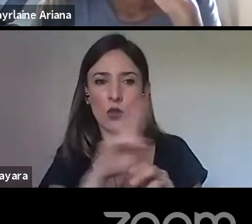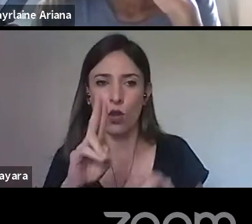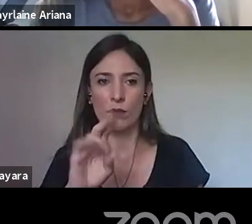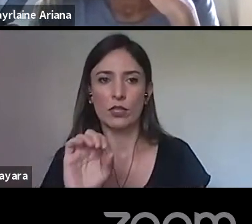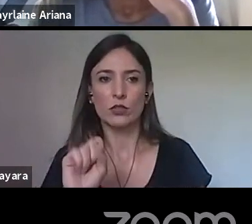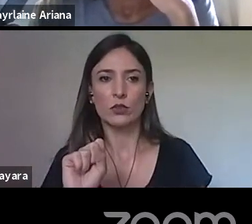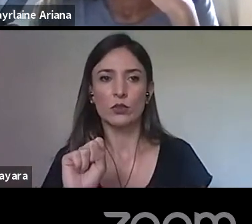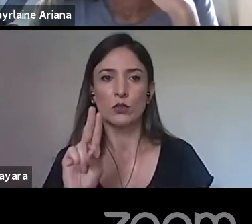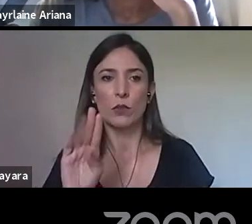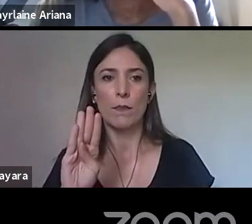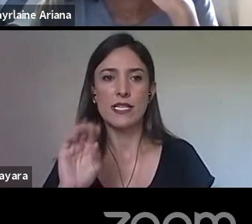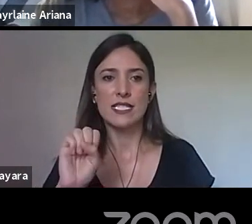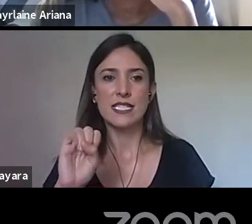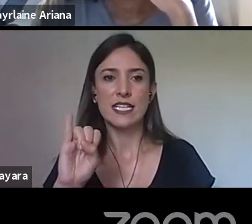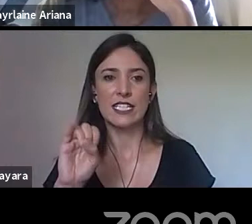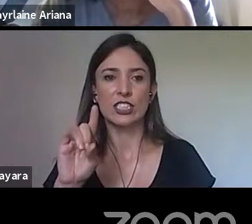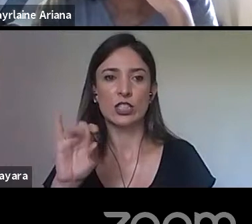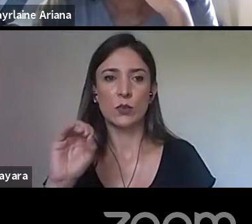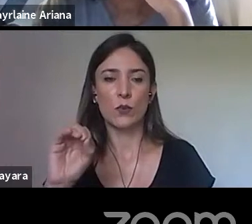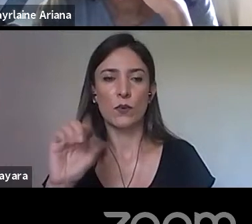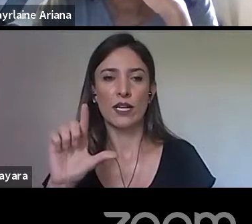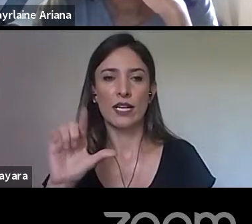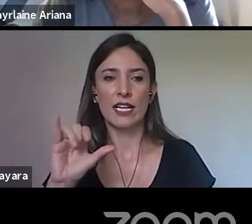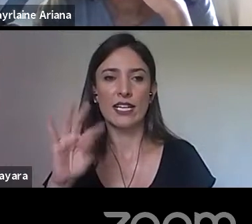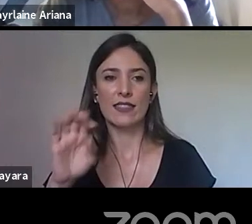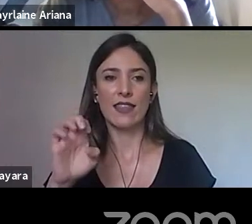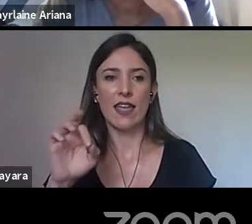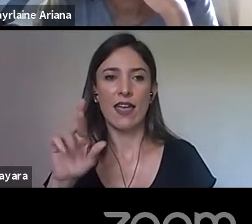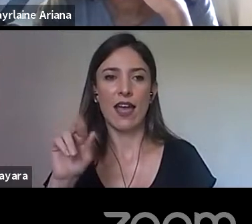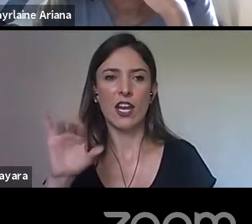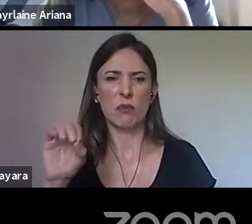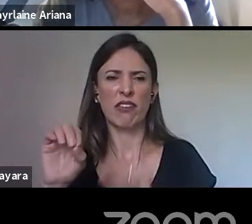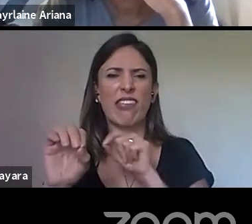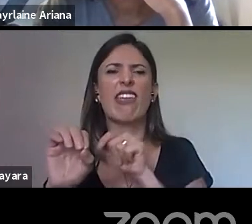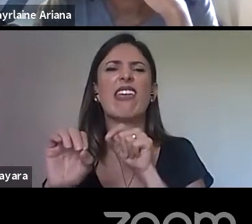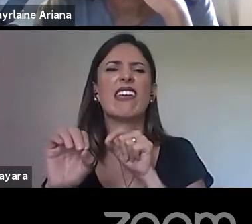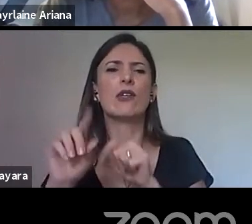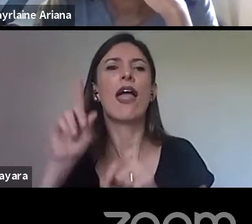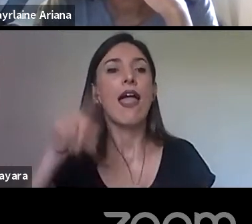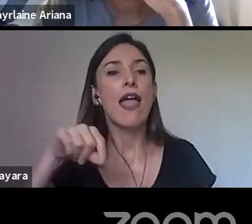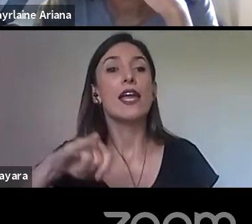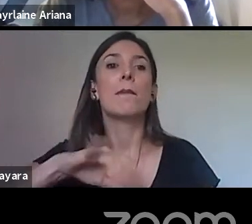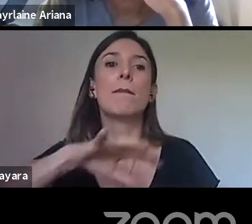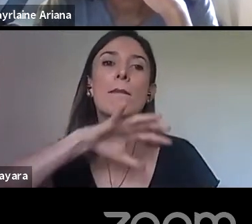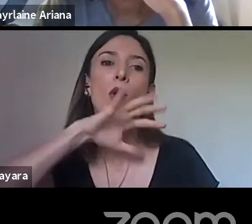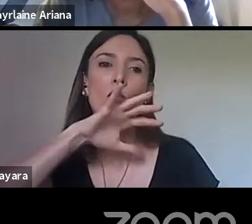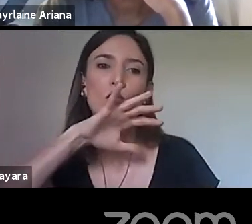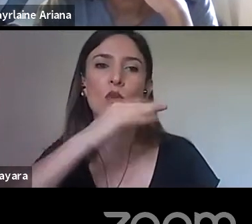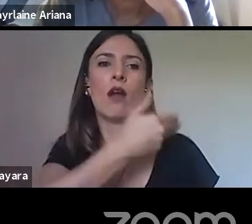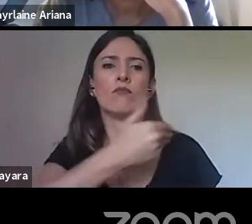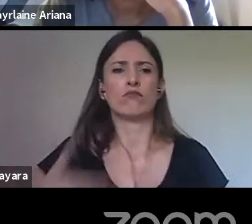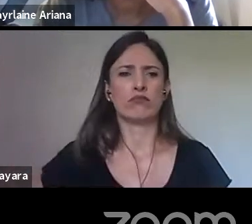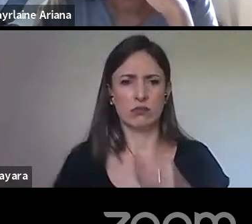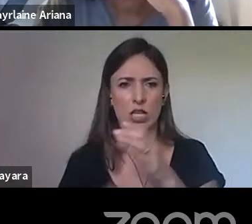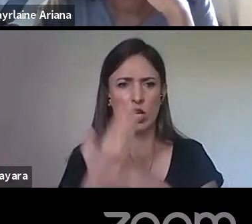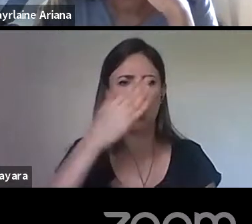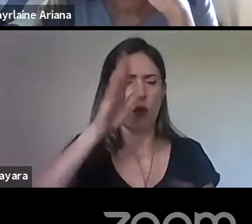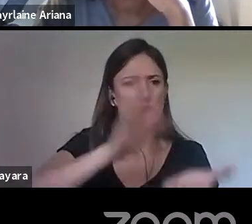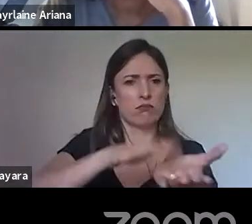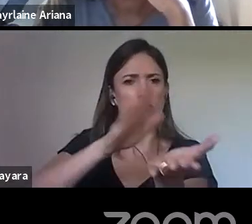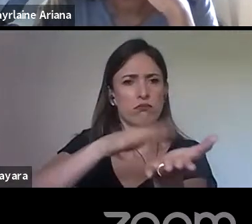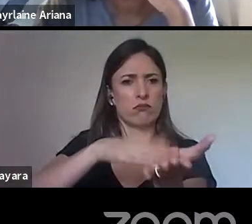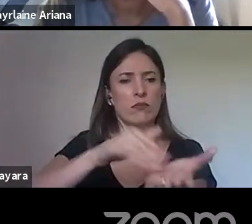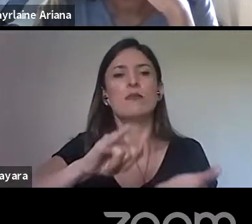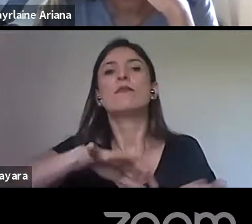literário? É uma... Na verdade, é o imposto que vai ser criado, né? Sobre o vinho, o vinagre,